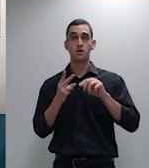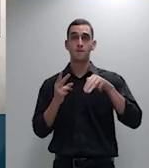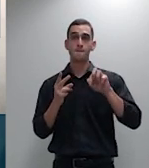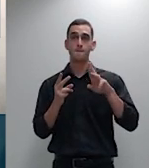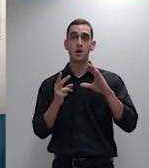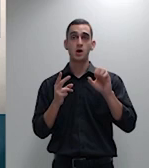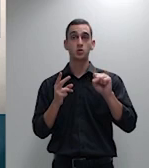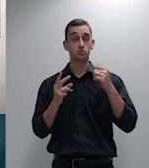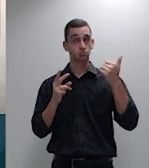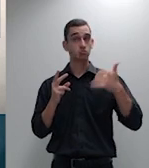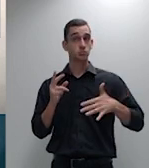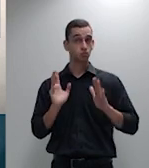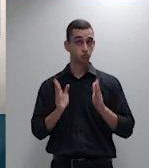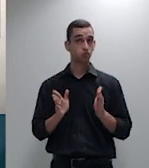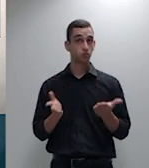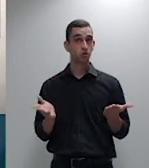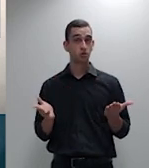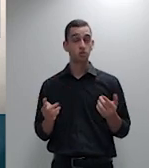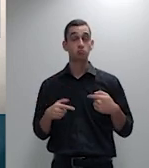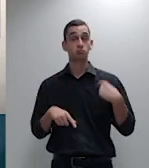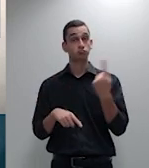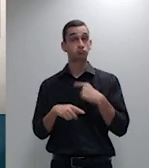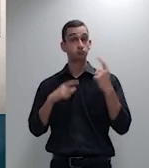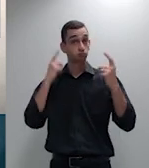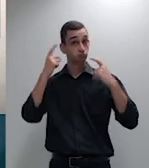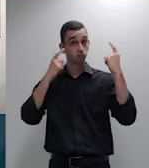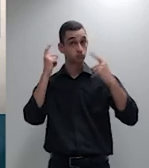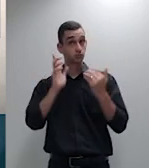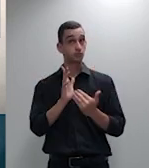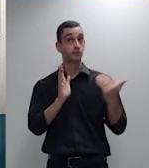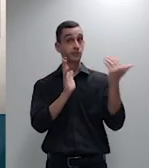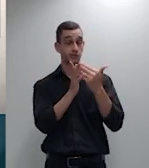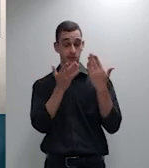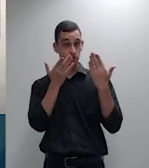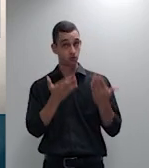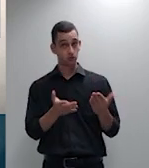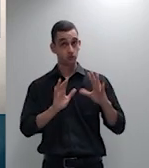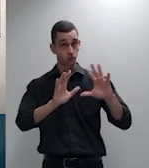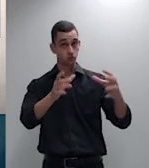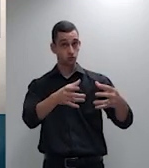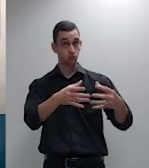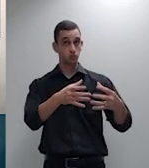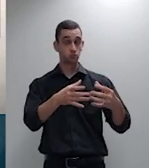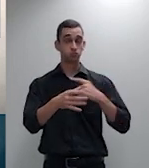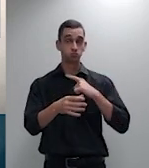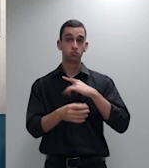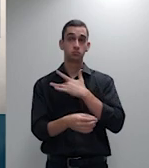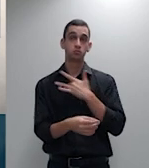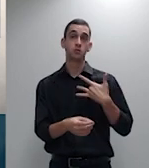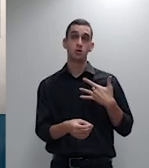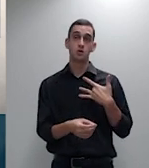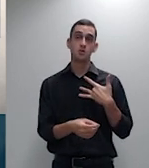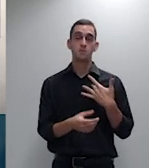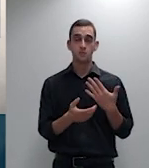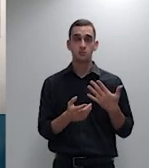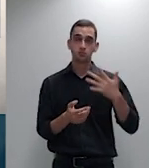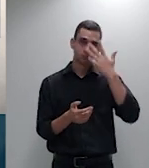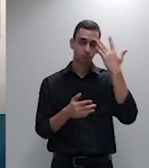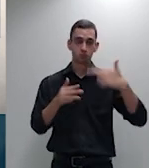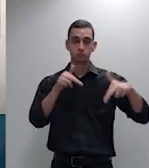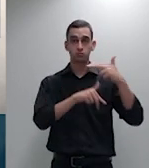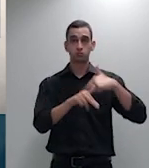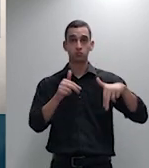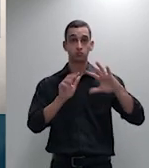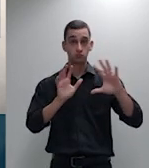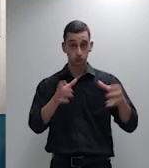mais nisso e realmente a questão do ônus provatório é que nos traz mais